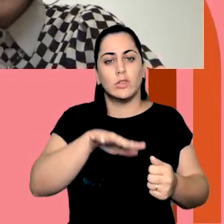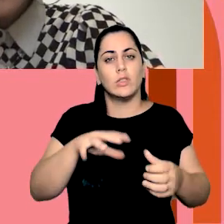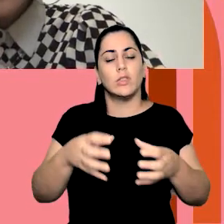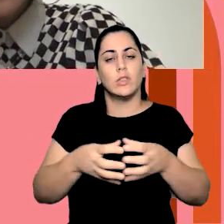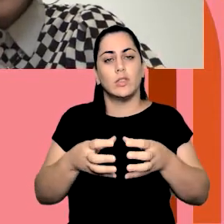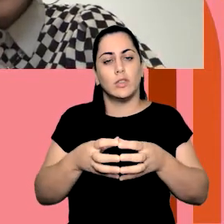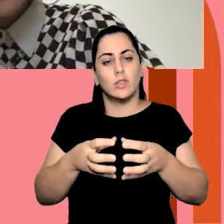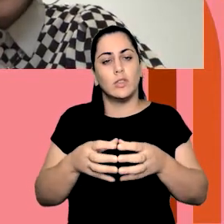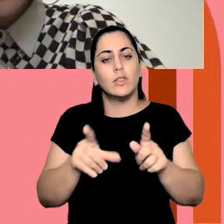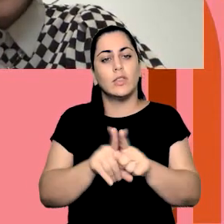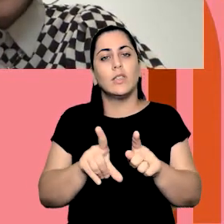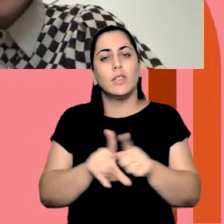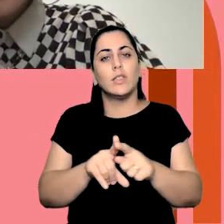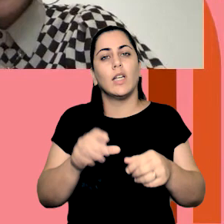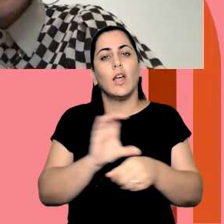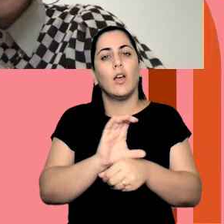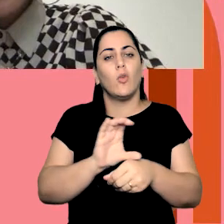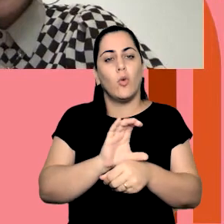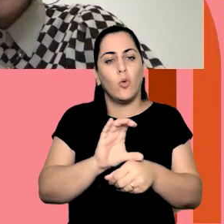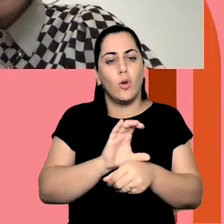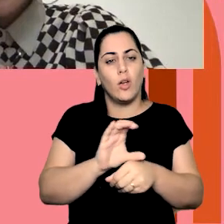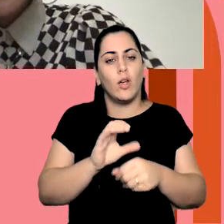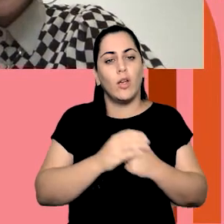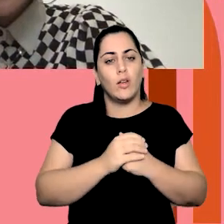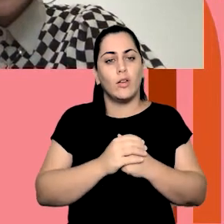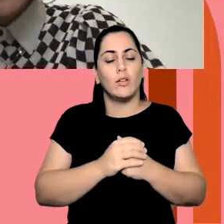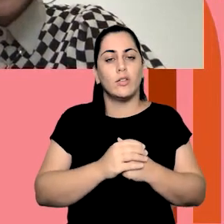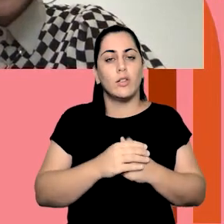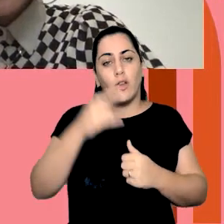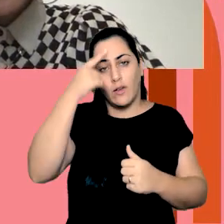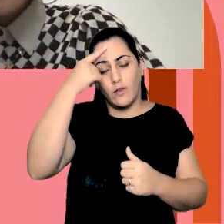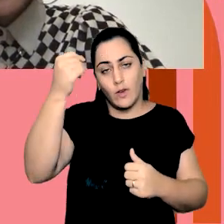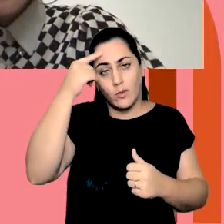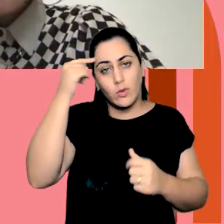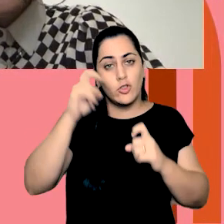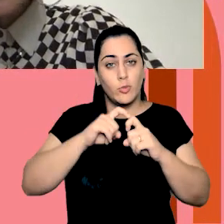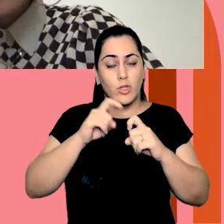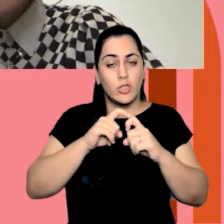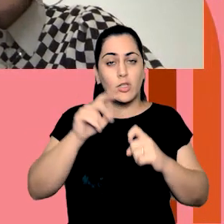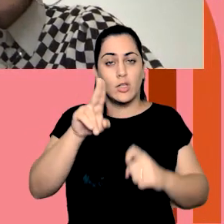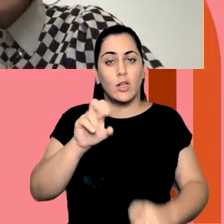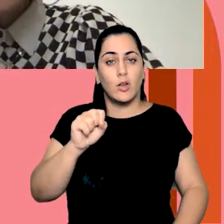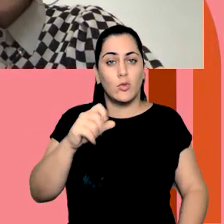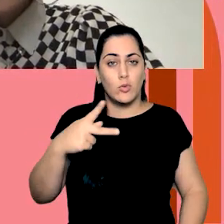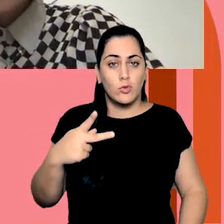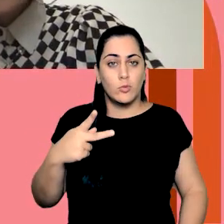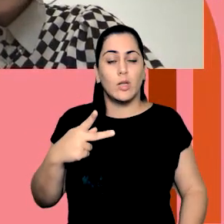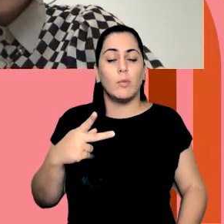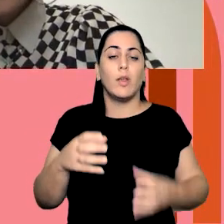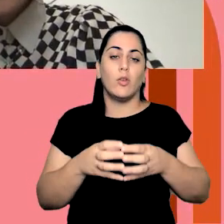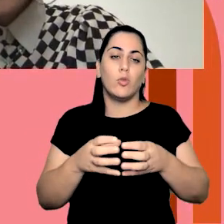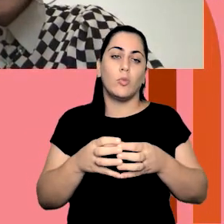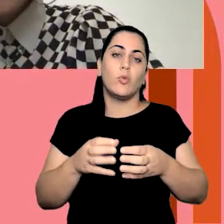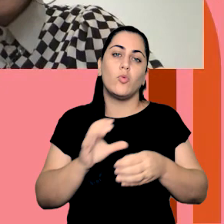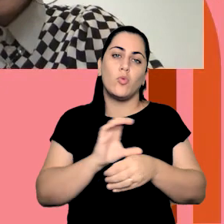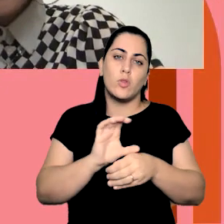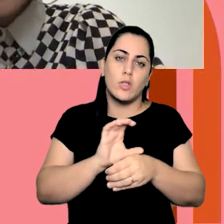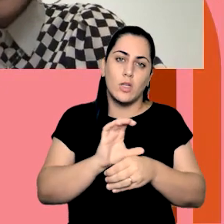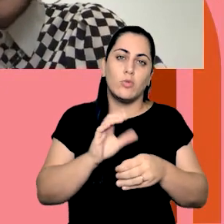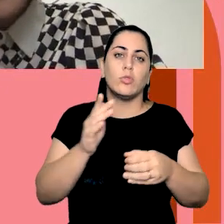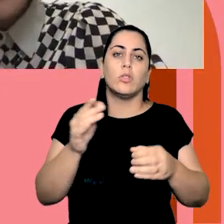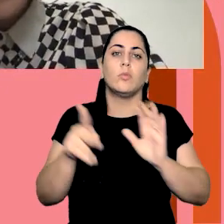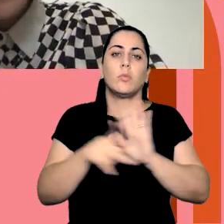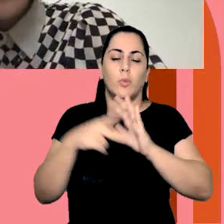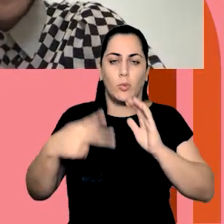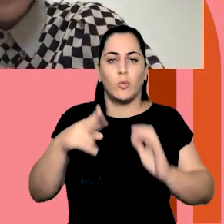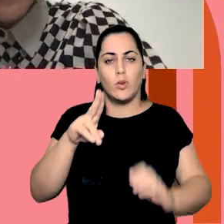Comissão de Pós-Graduação e da Comissão de Pesquisa da Faculdade de Medicina da USP e no Conselho Universitário e de Pesquisa aqui da